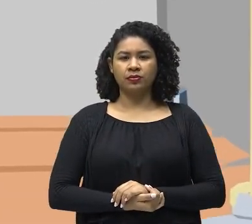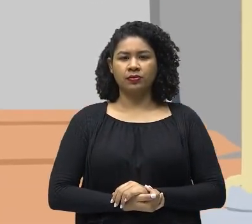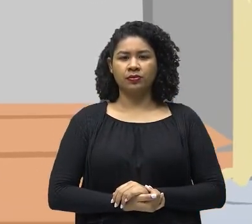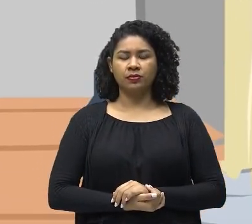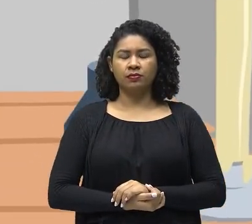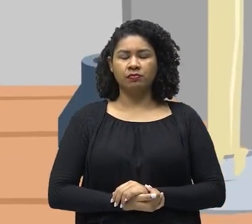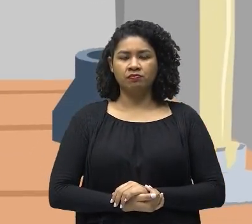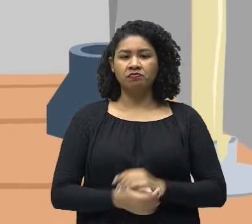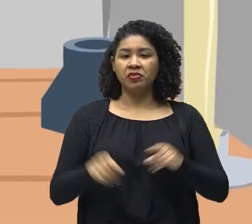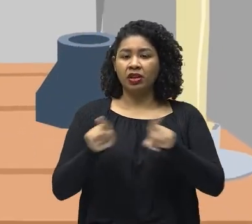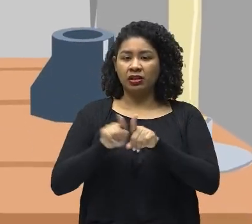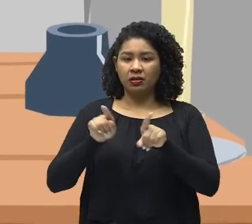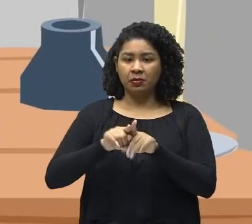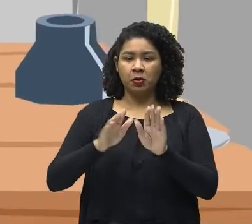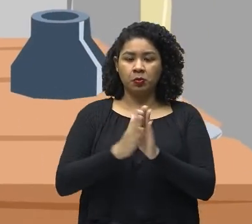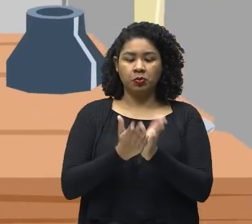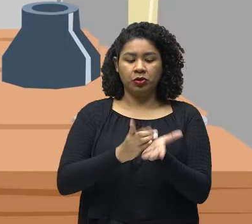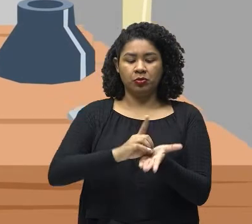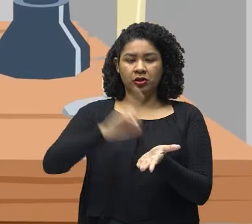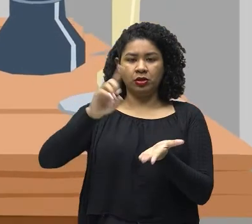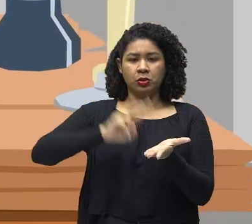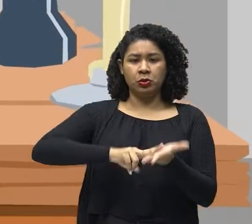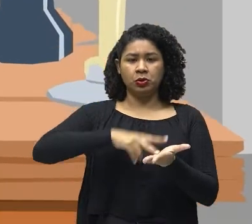Também traduziu a Bíblia para o alemão.